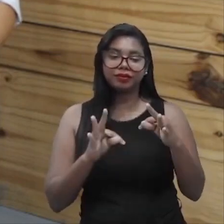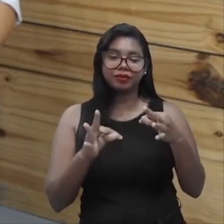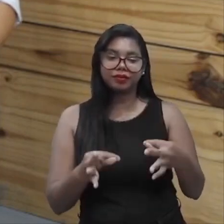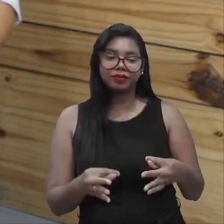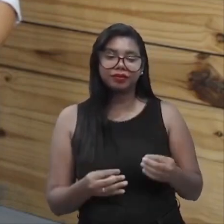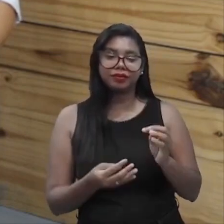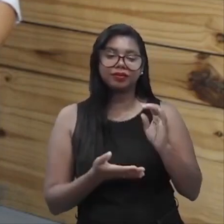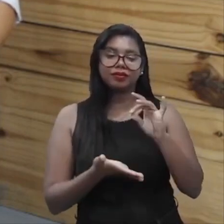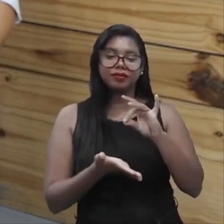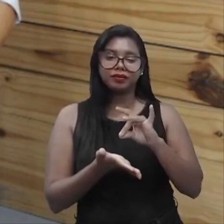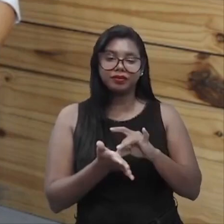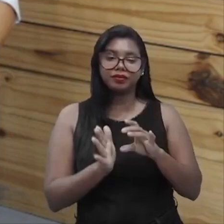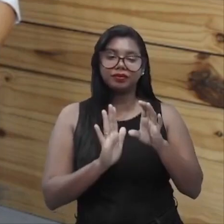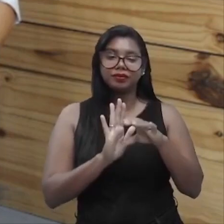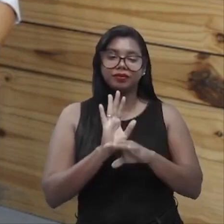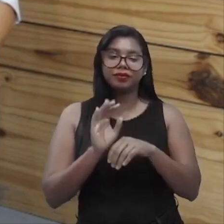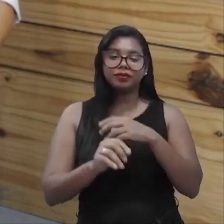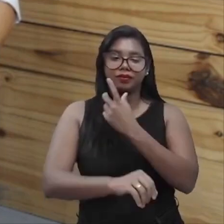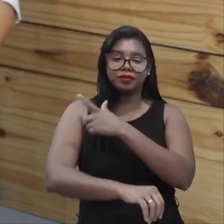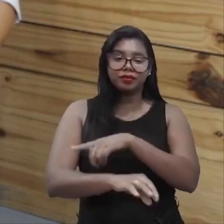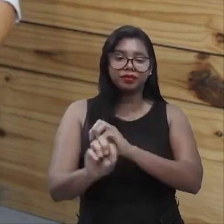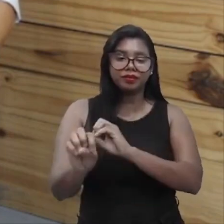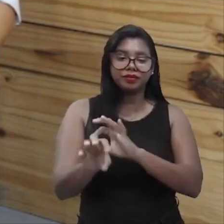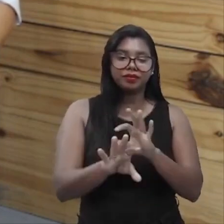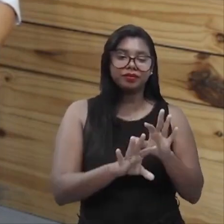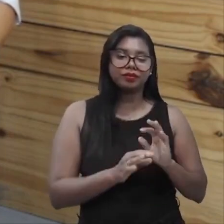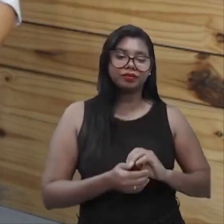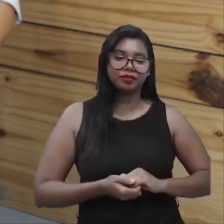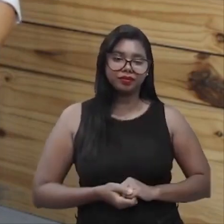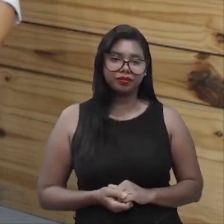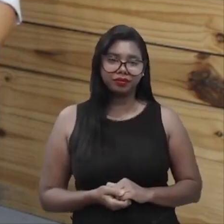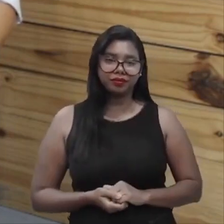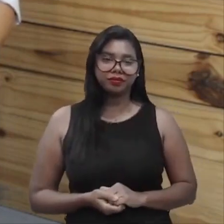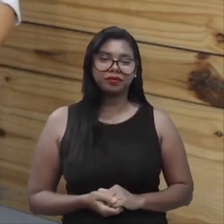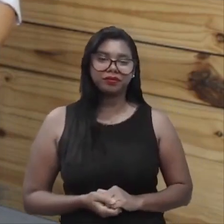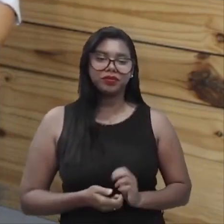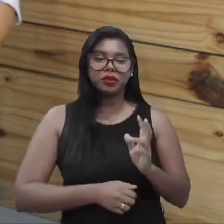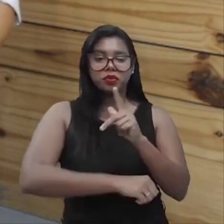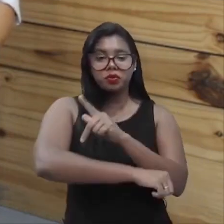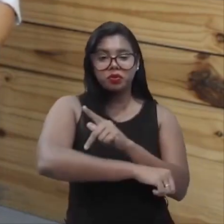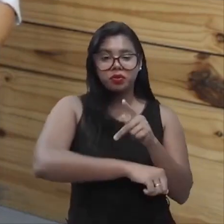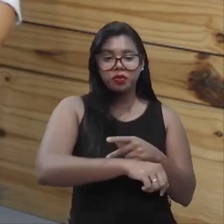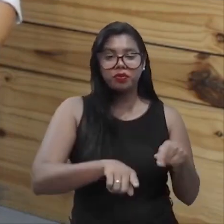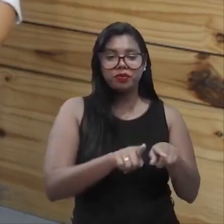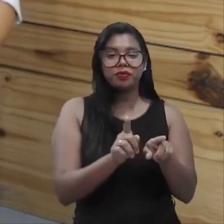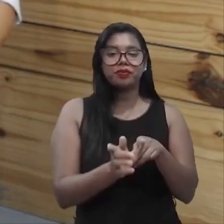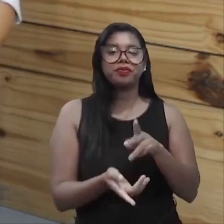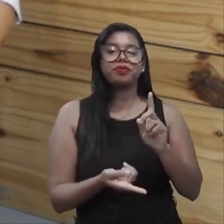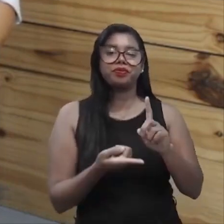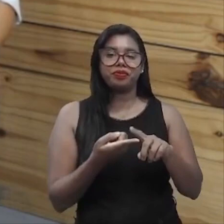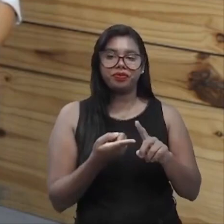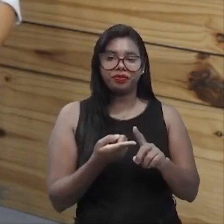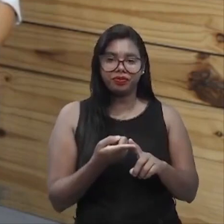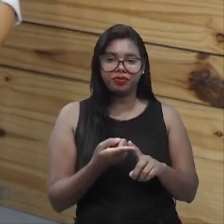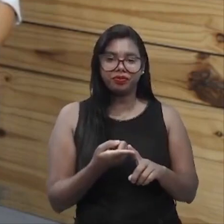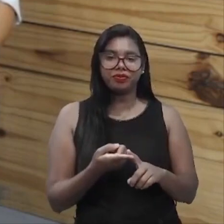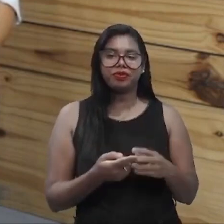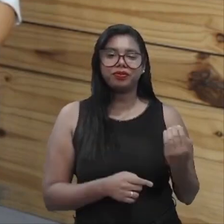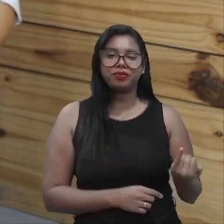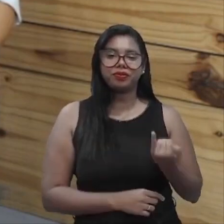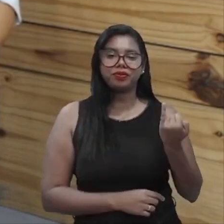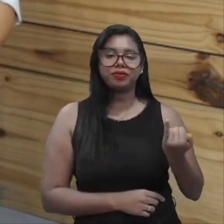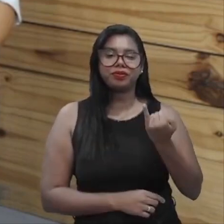conscientização, pela educação, né? Ou seja, a qualidade é uma ação pedagógica também. É, uma ação pedagógica muito